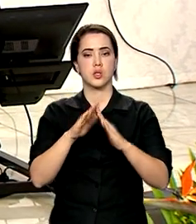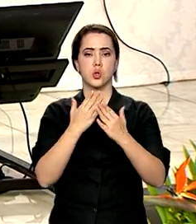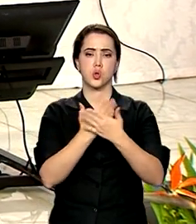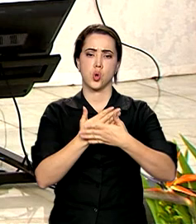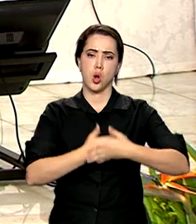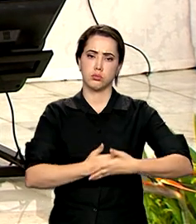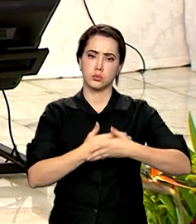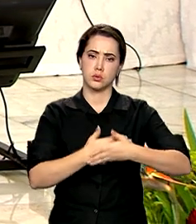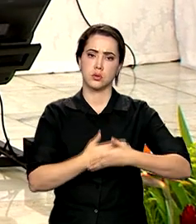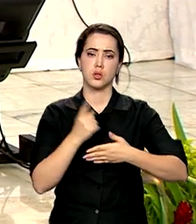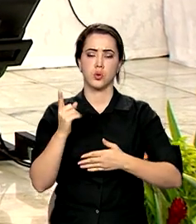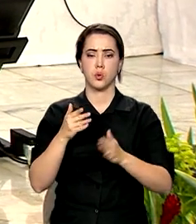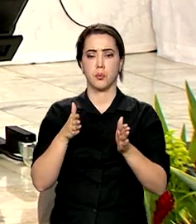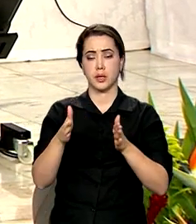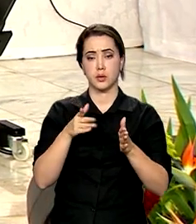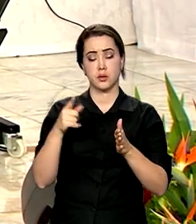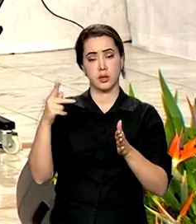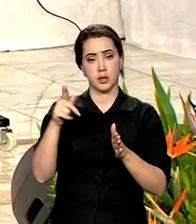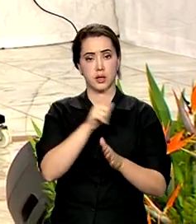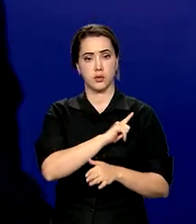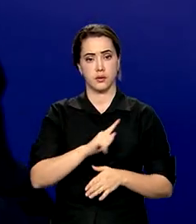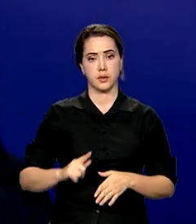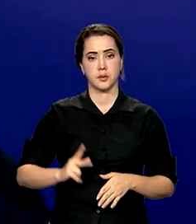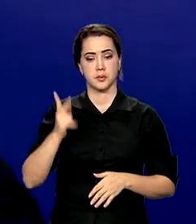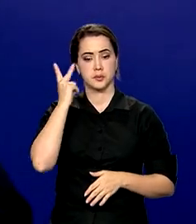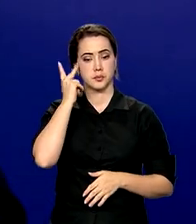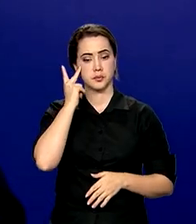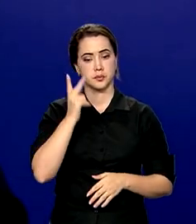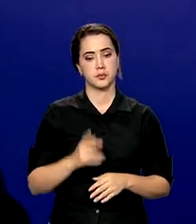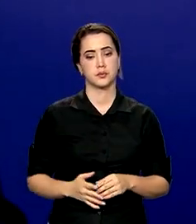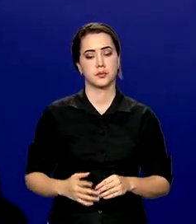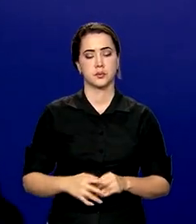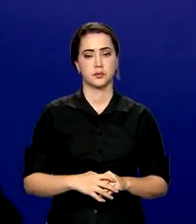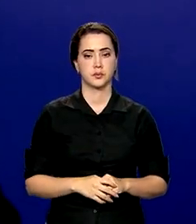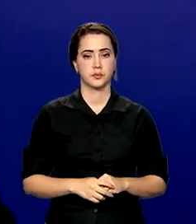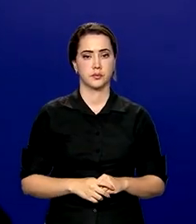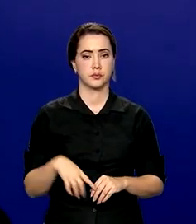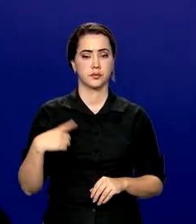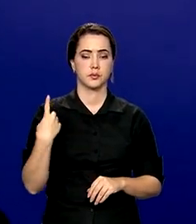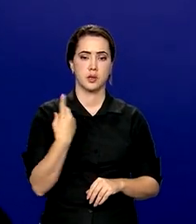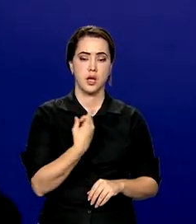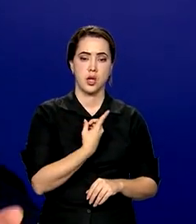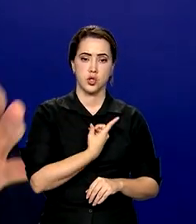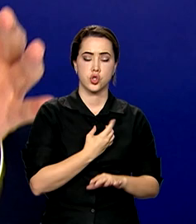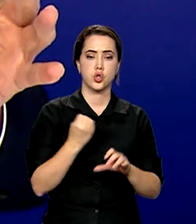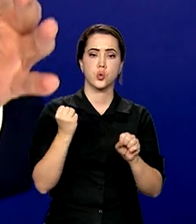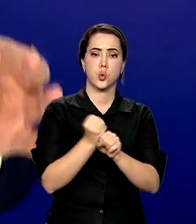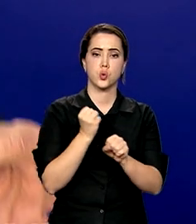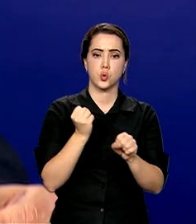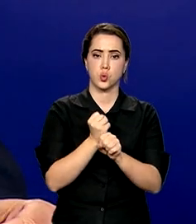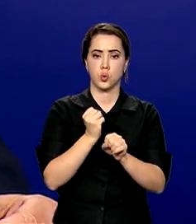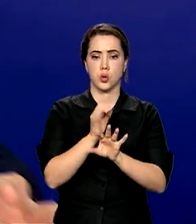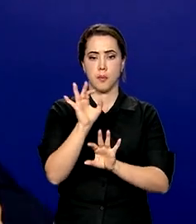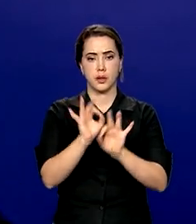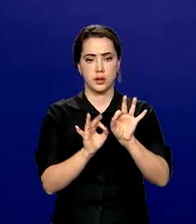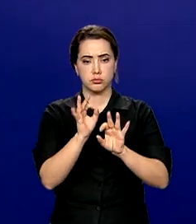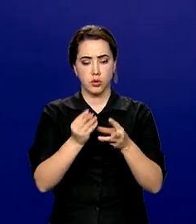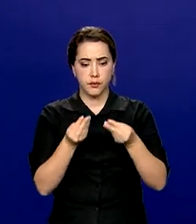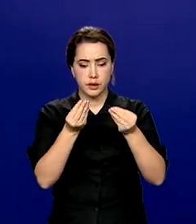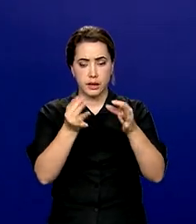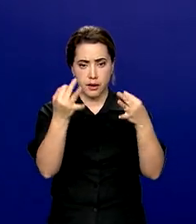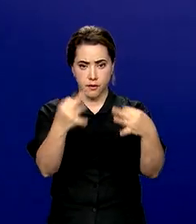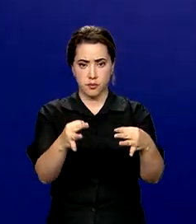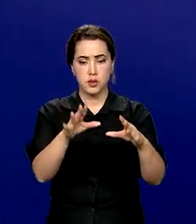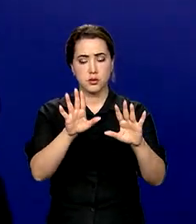quando era governador de São Paulo. Nós construímos, equipávamos, entregávamos prontinha